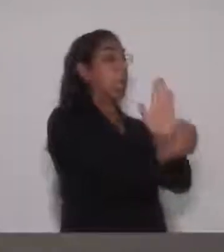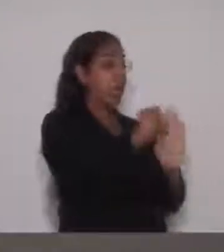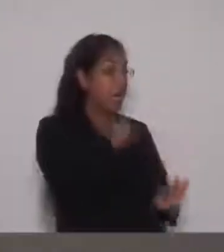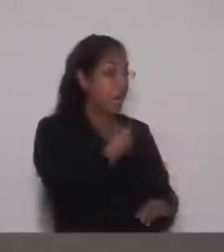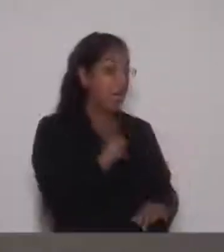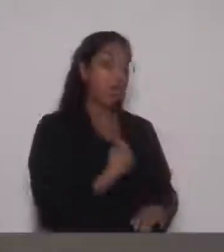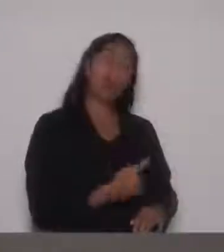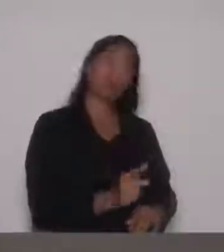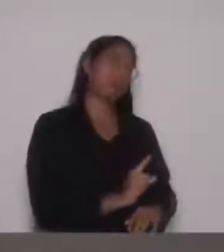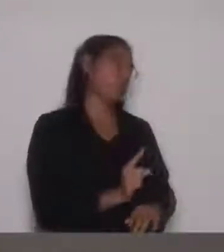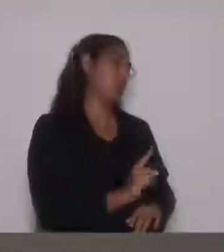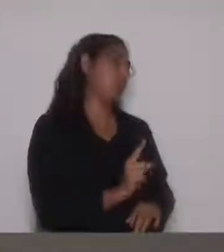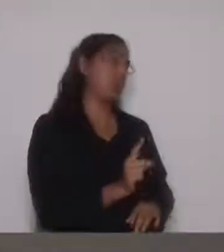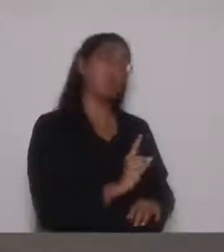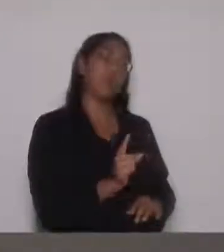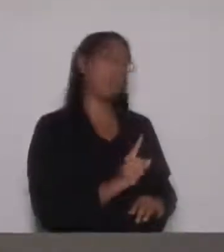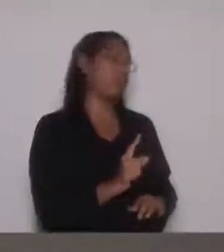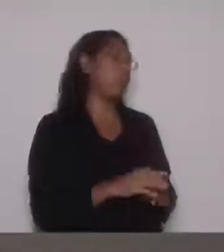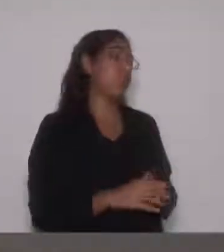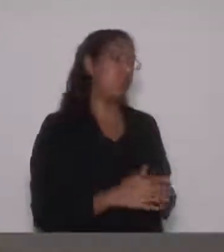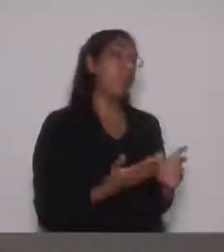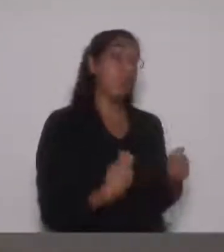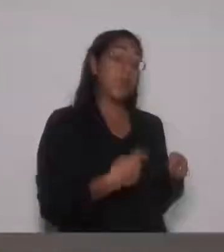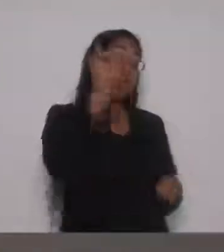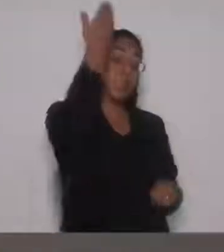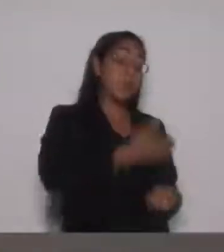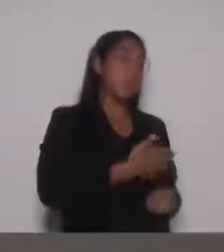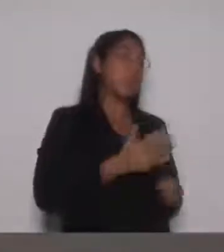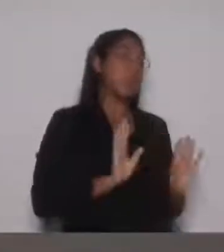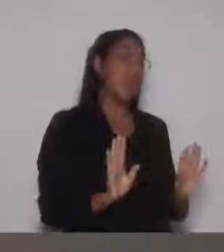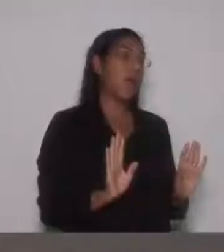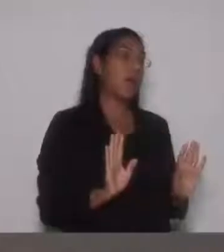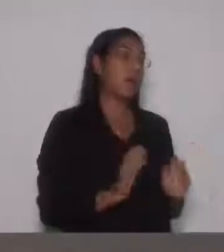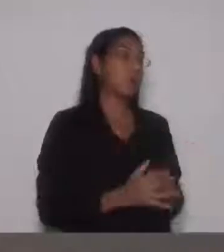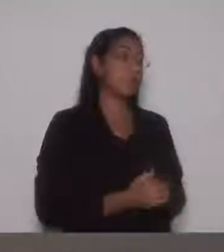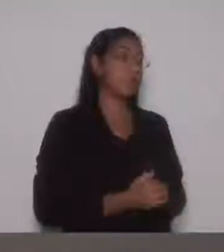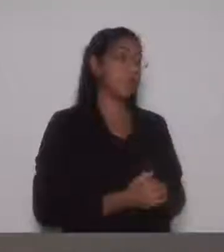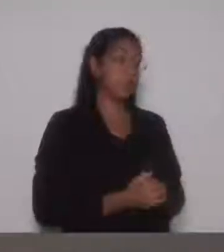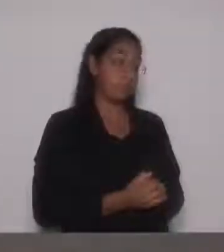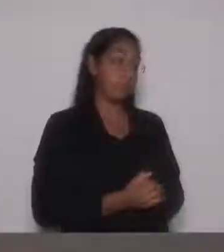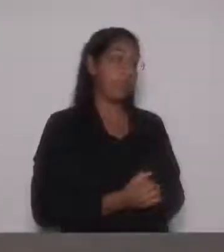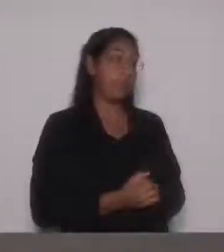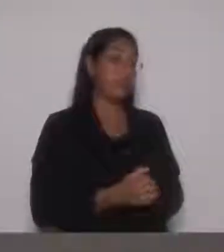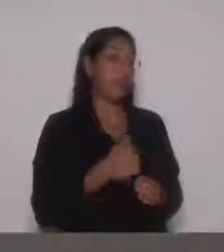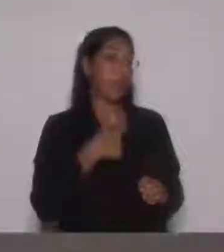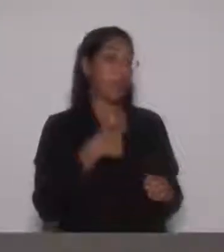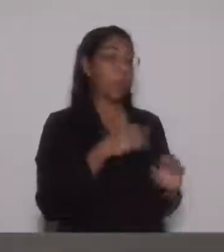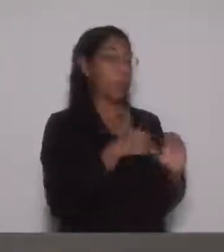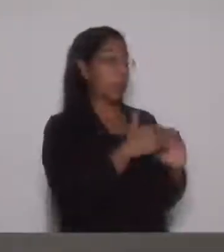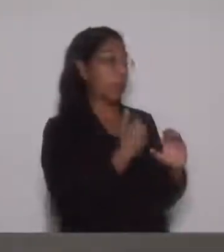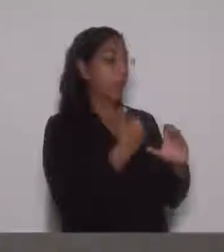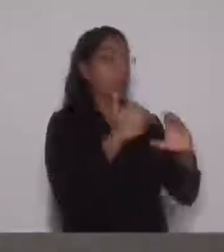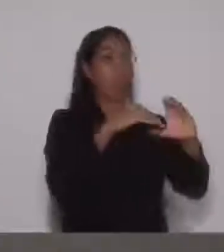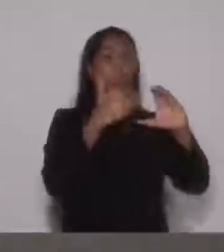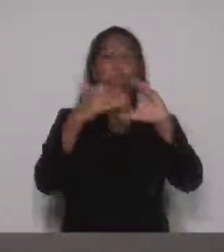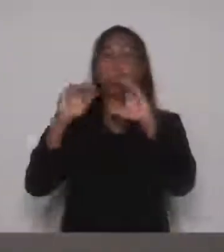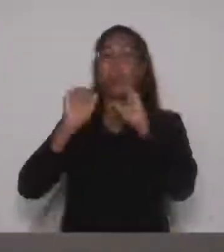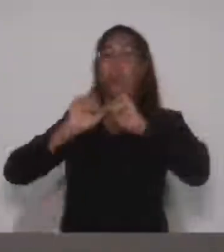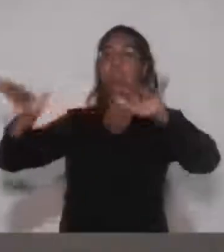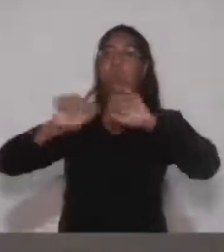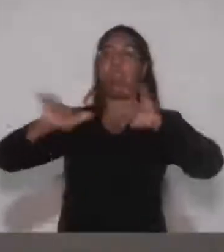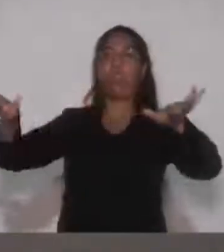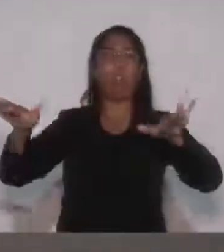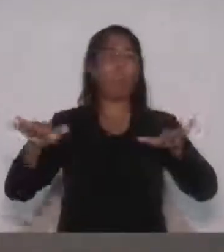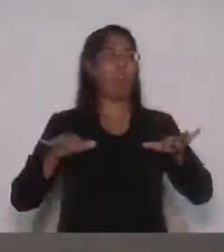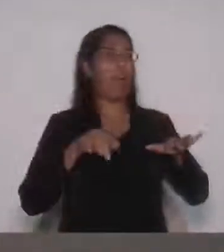capacidade de subir aqui e provar para mim que qualquer dia eu sair defamando a rede social qualquer das vossas pessoas, qualquer